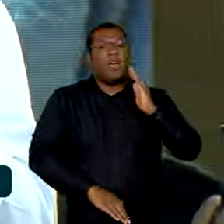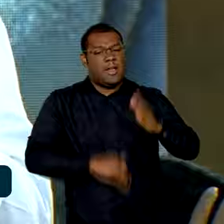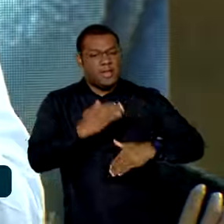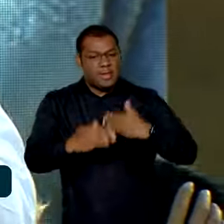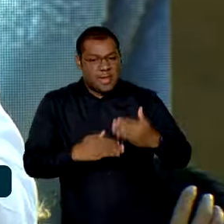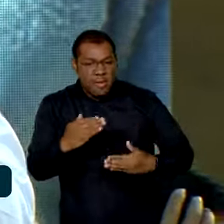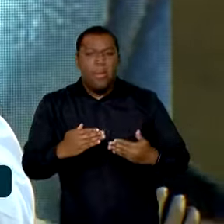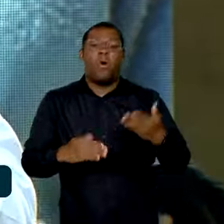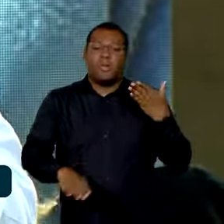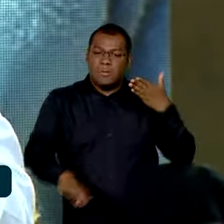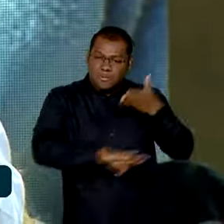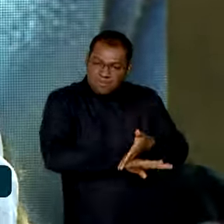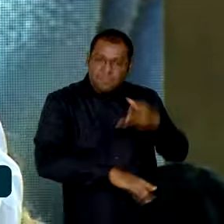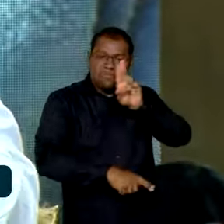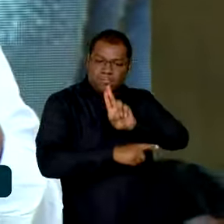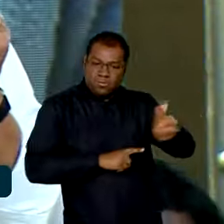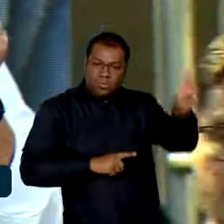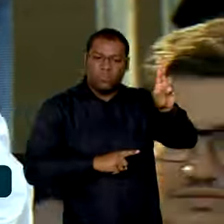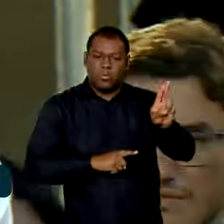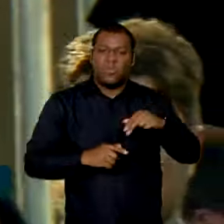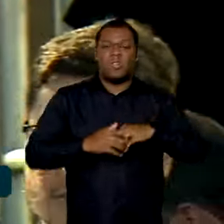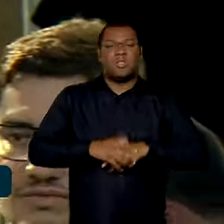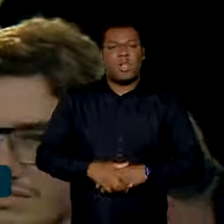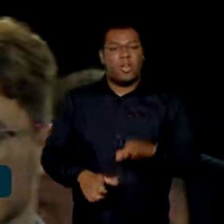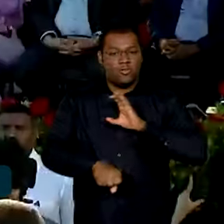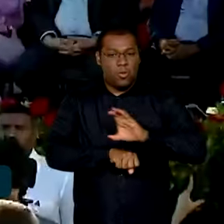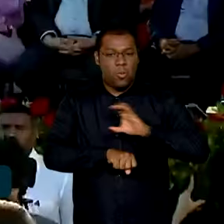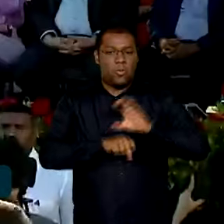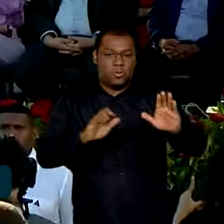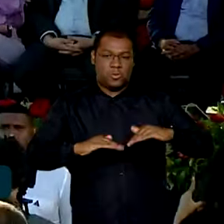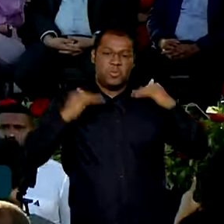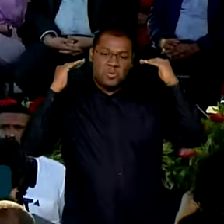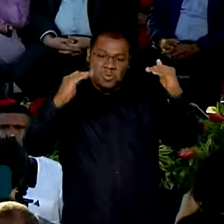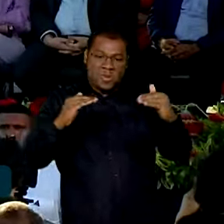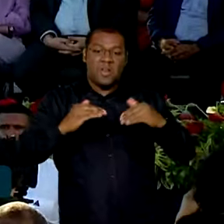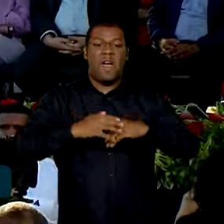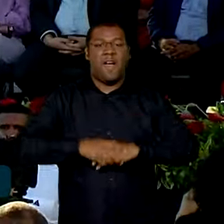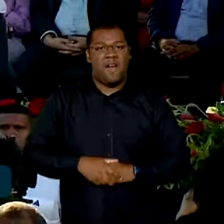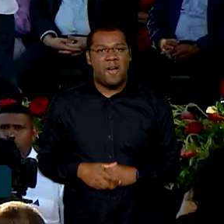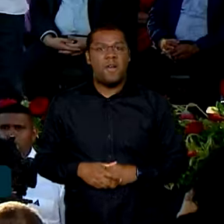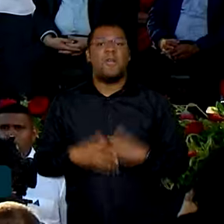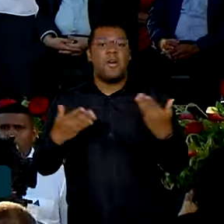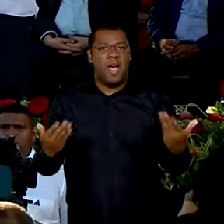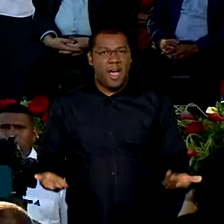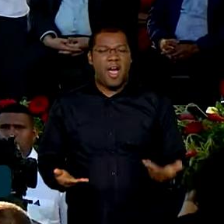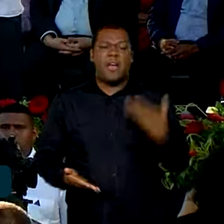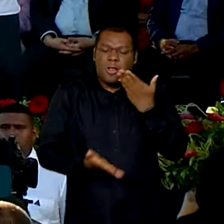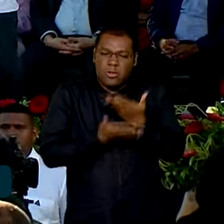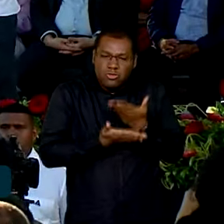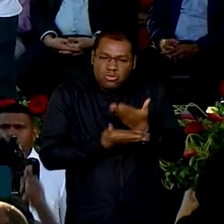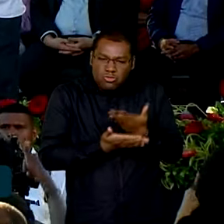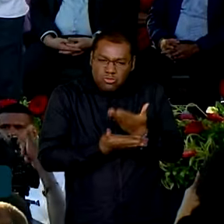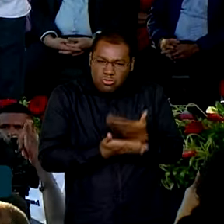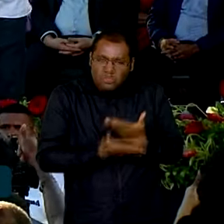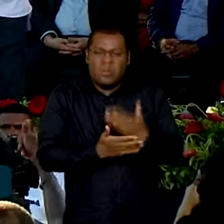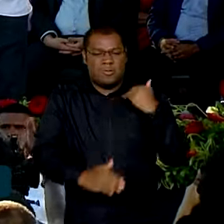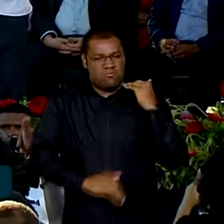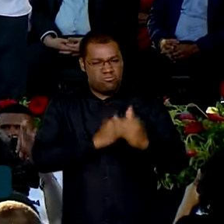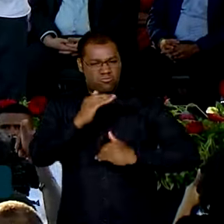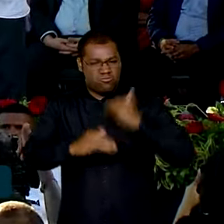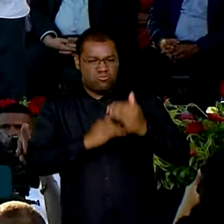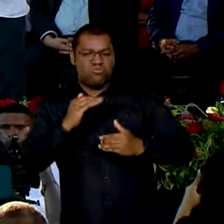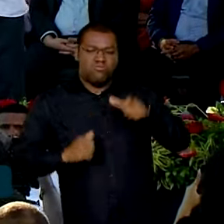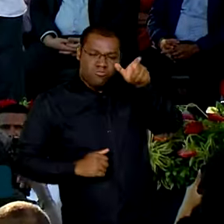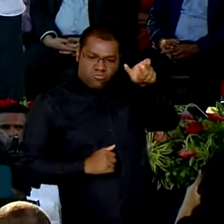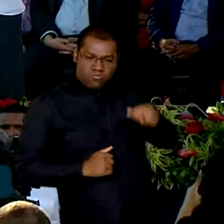fazer a universidade. E se ele fizer isso, ele vai poder se transformar numa pessoa de bem, que vai